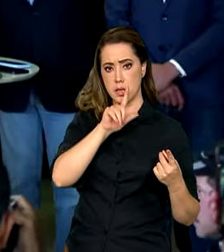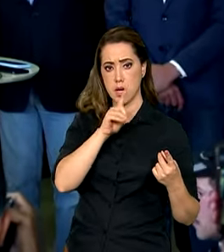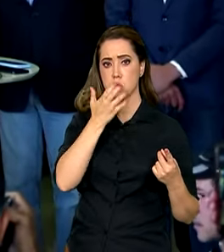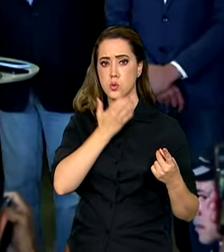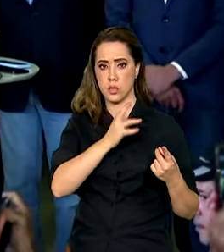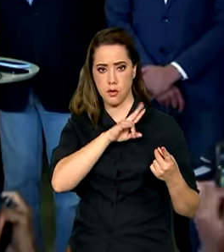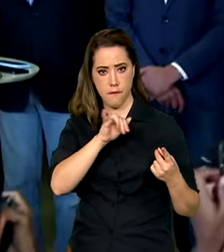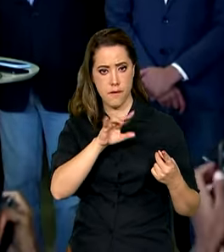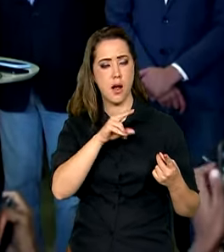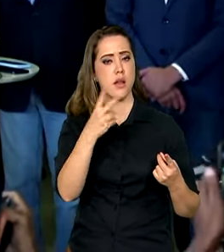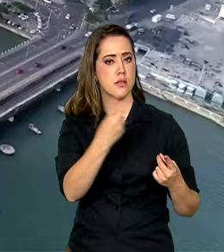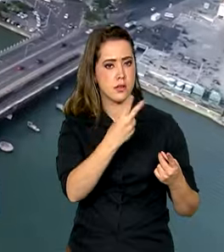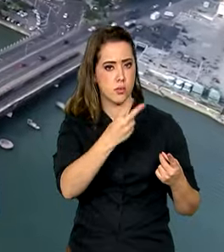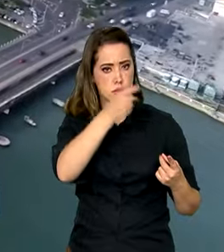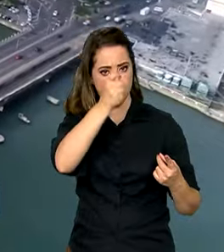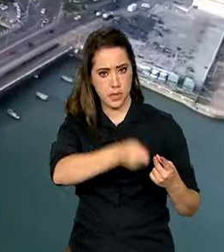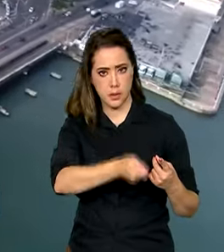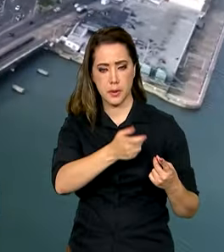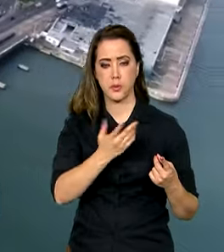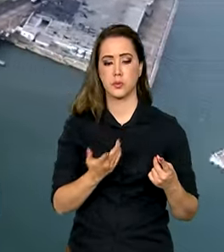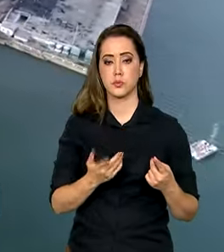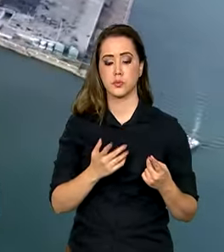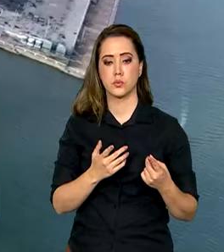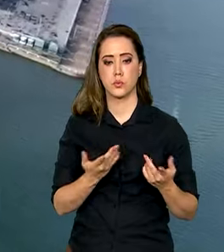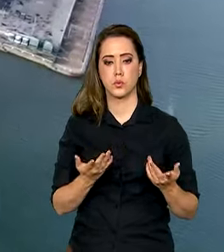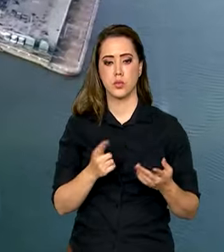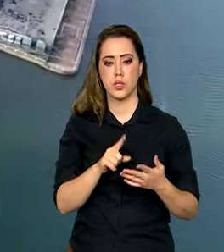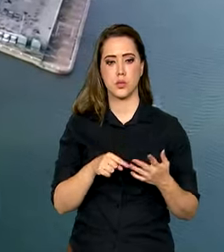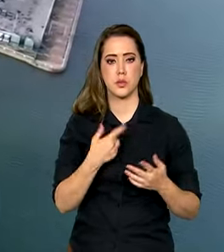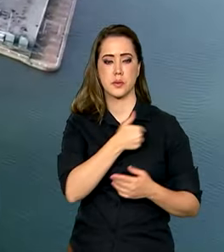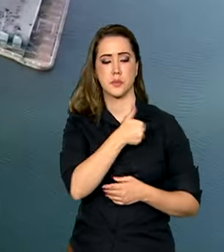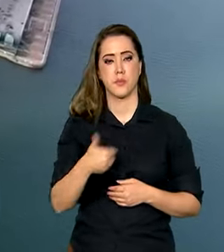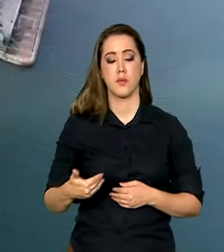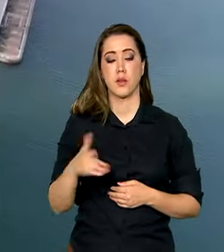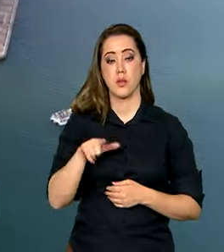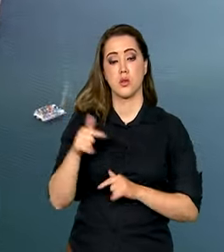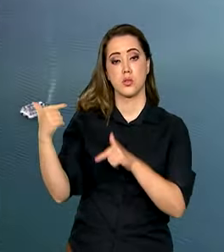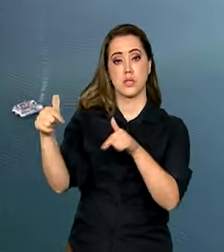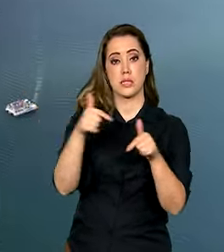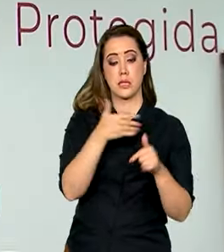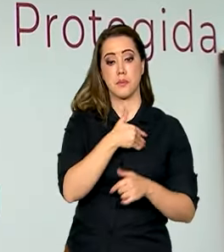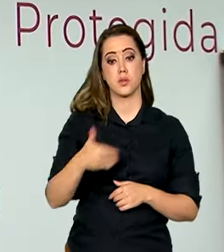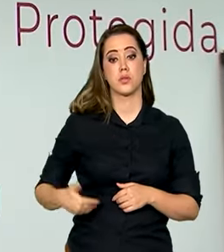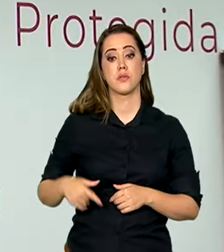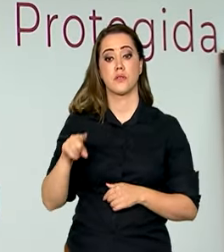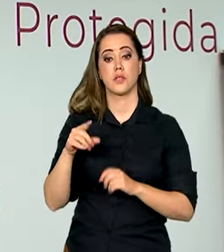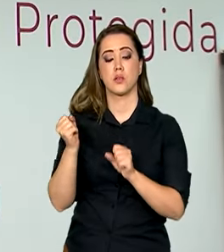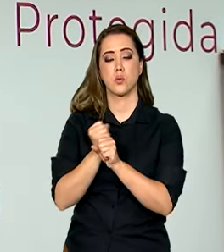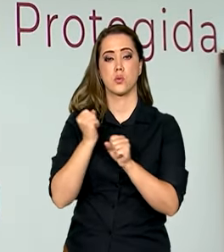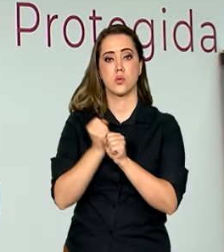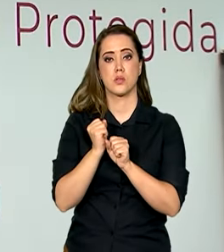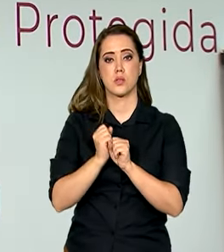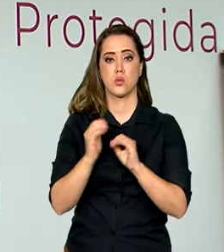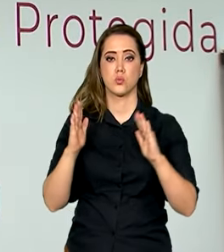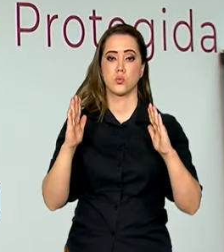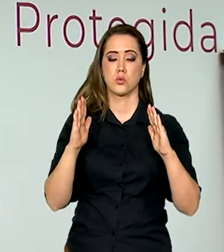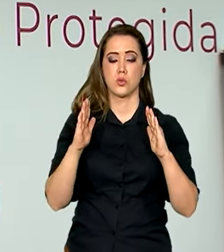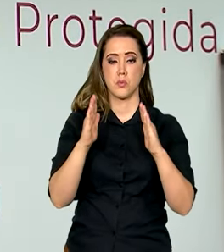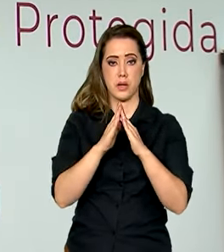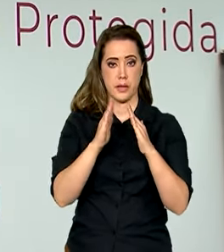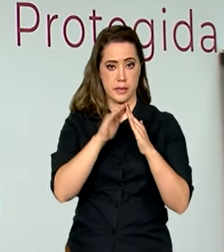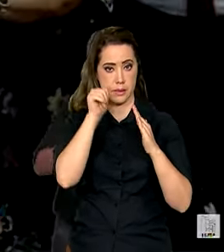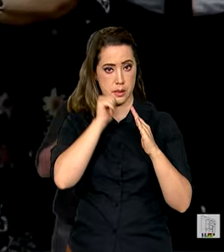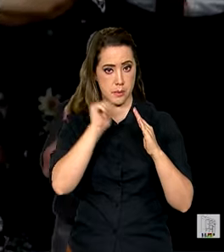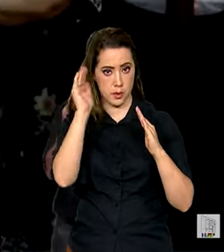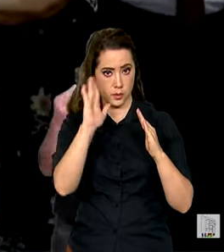Natal vai receber a outra metade. As ações federais em Pernambuco incluem a construção de uma Casa da Mulher Brasileira para o combate ao